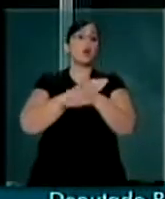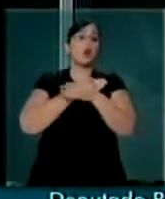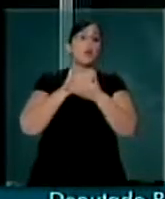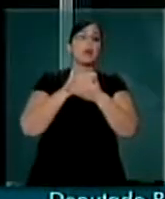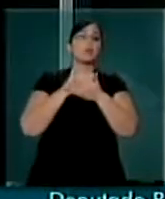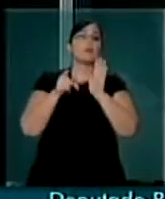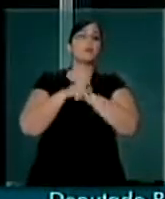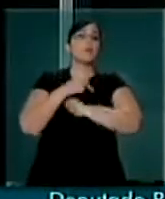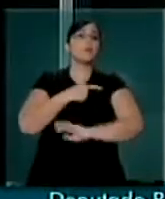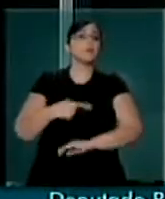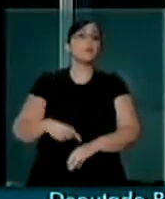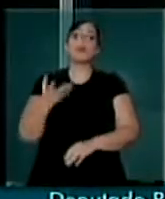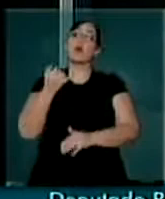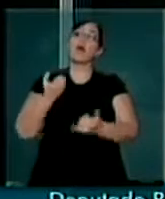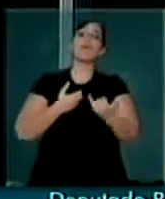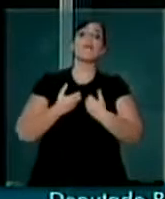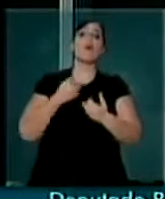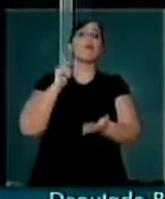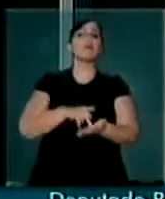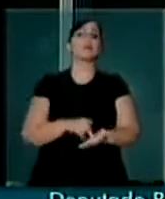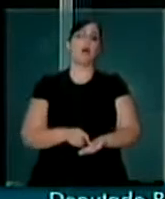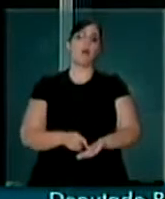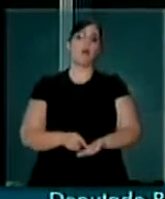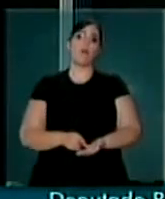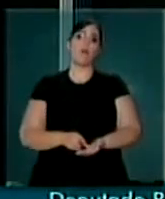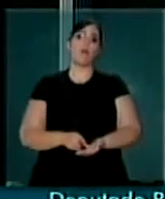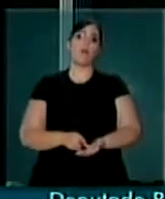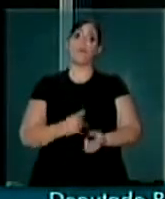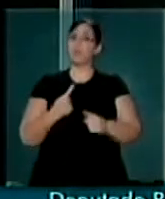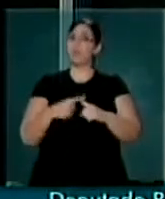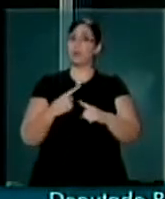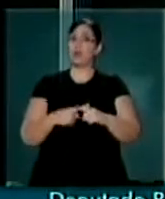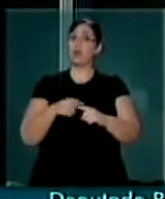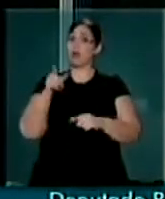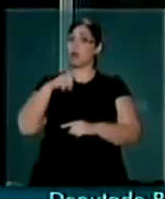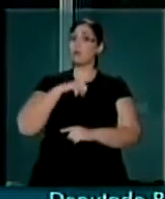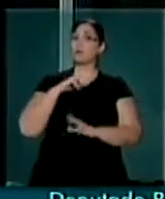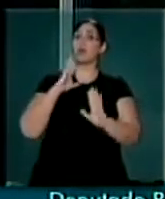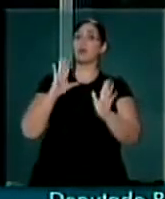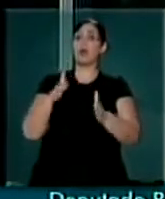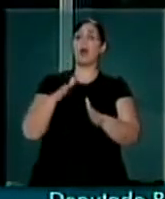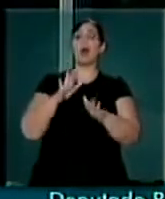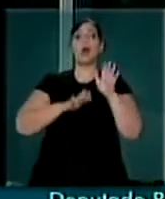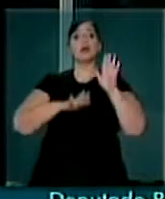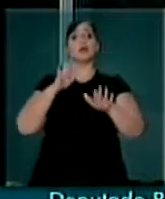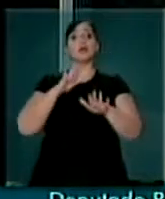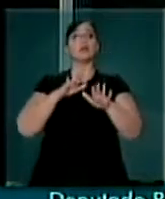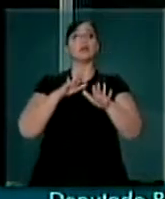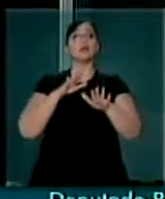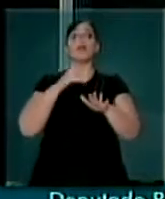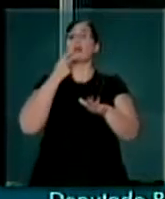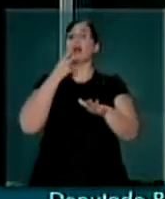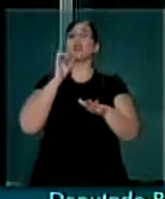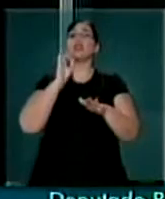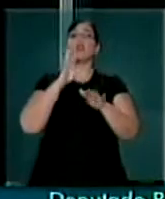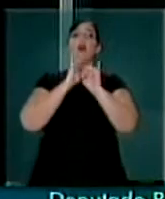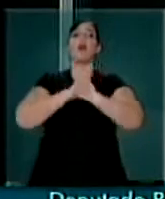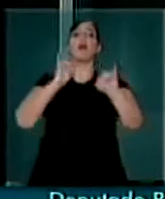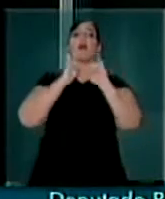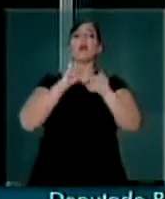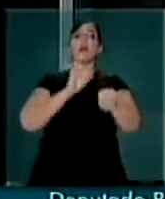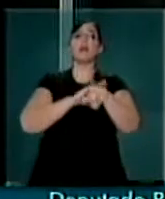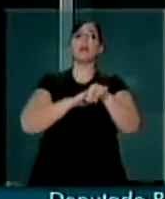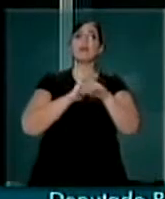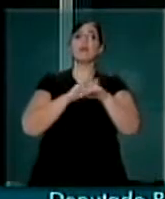Eu quero essa informação oficial, porque ele tem dito que só fará campanha fora do expediente.